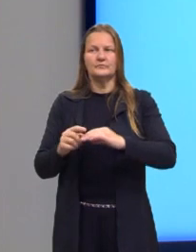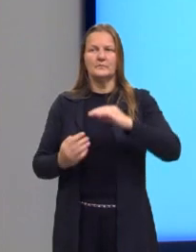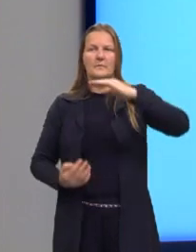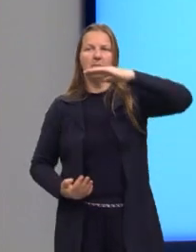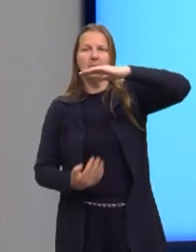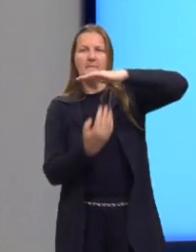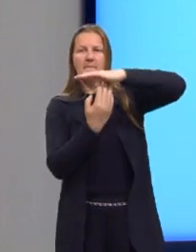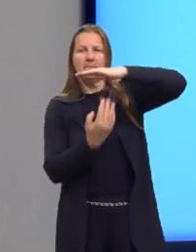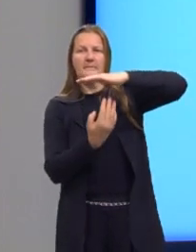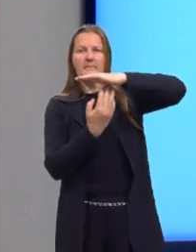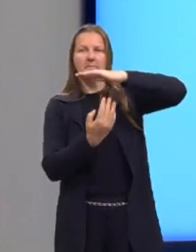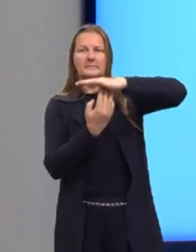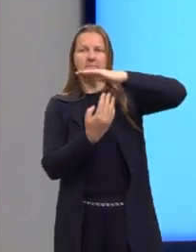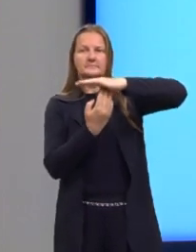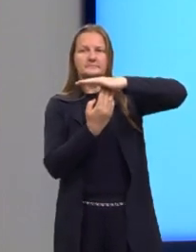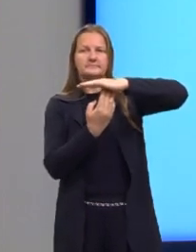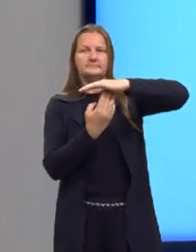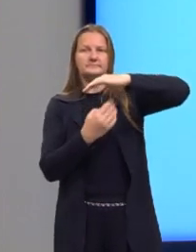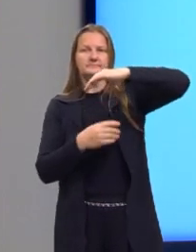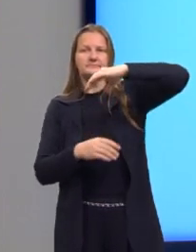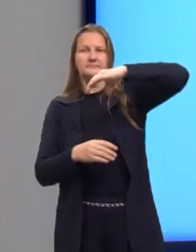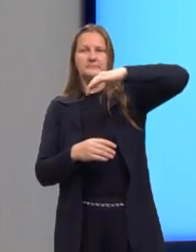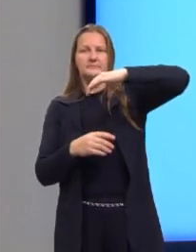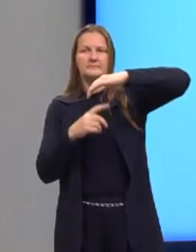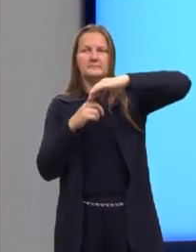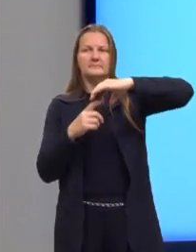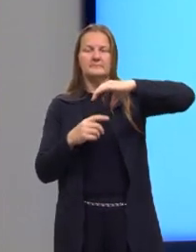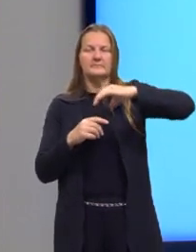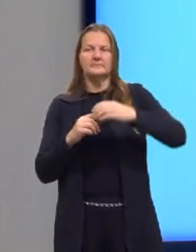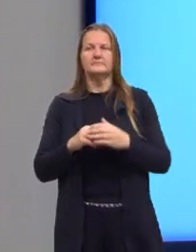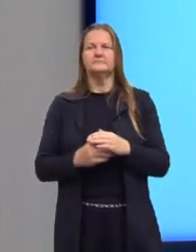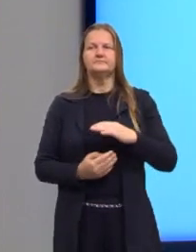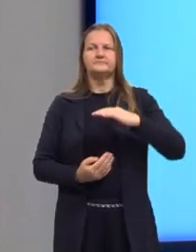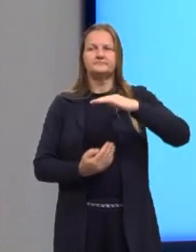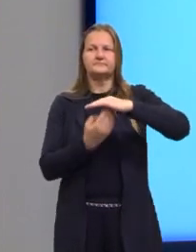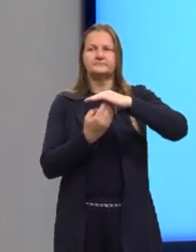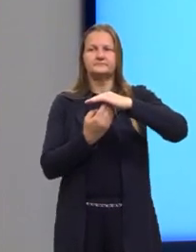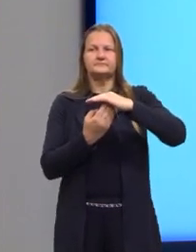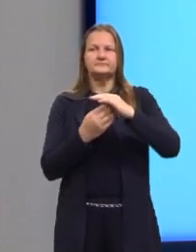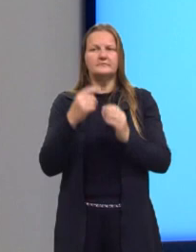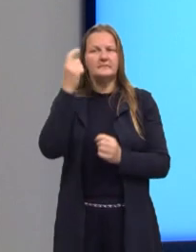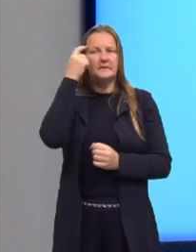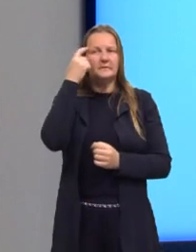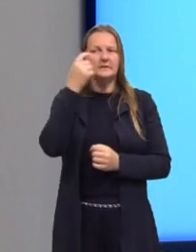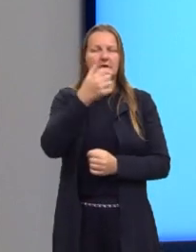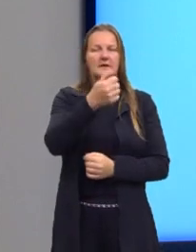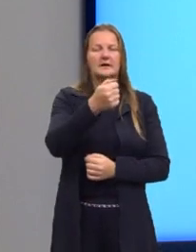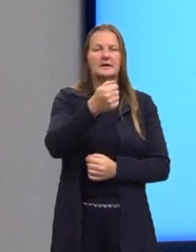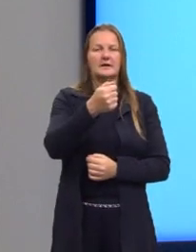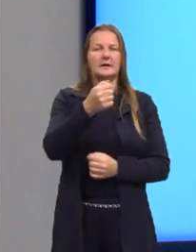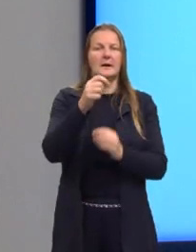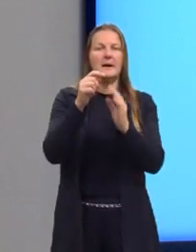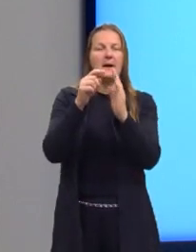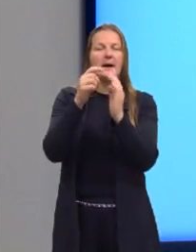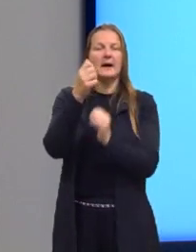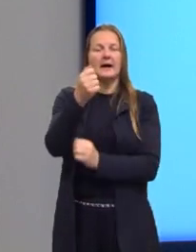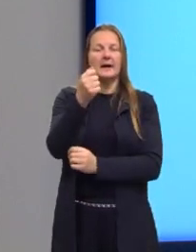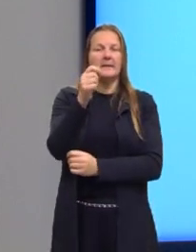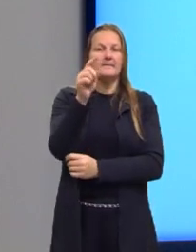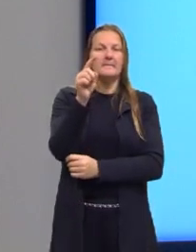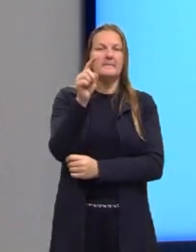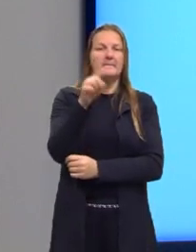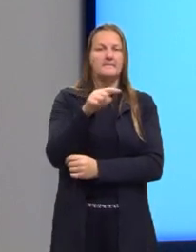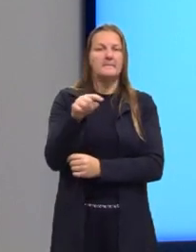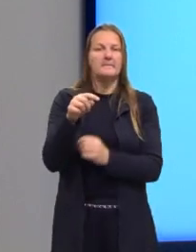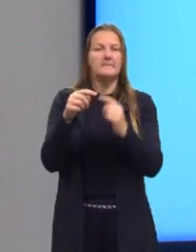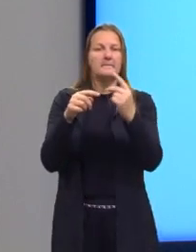máximo. E quando nós temos um ponto de máximo, nós temos que o A é menor do que zero. A